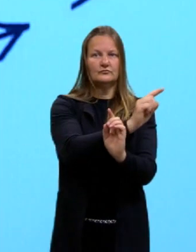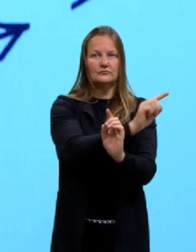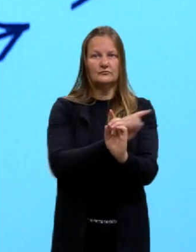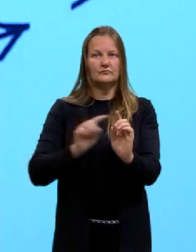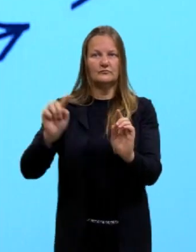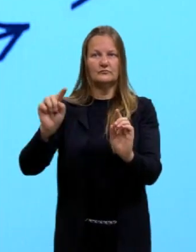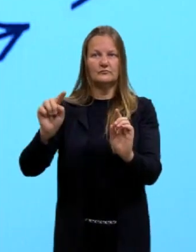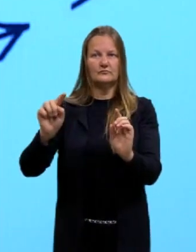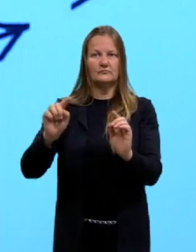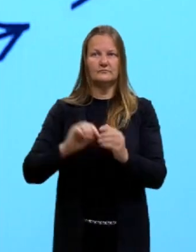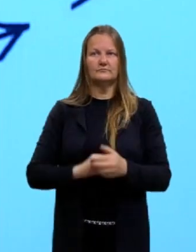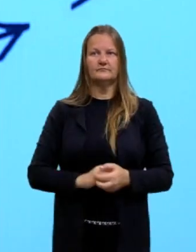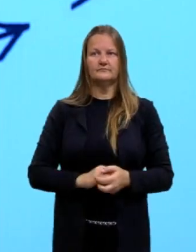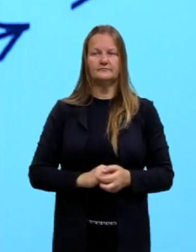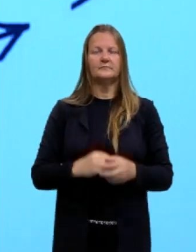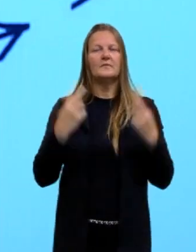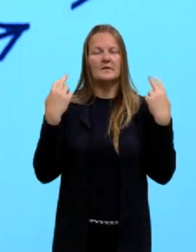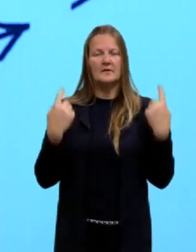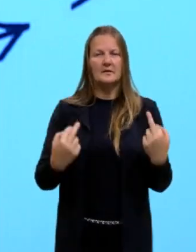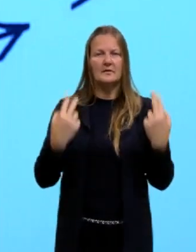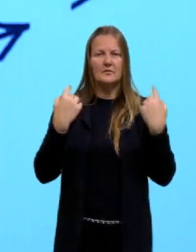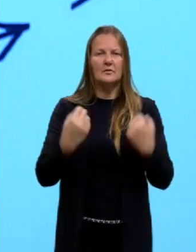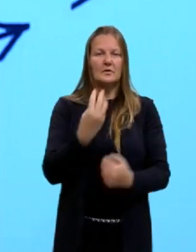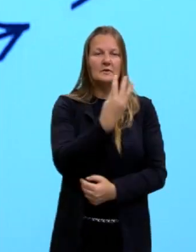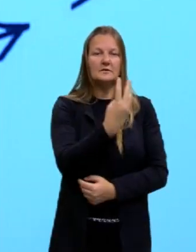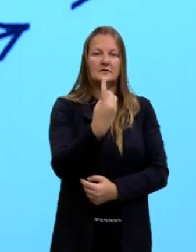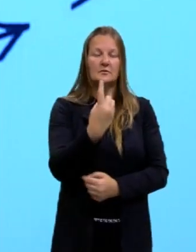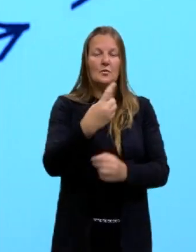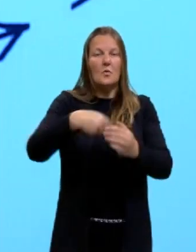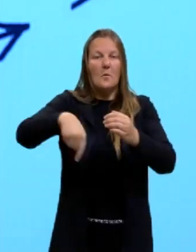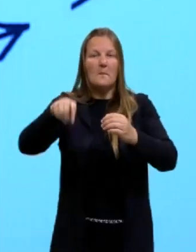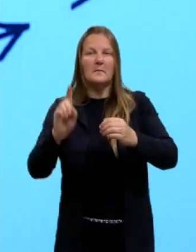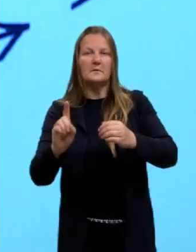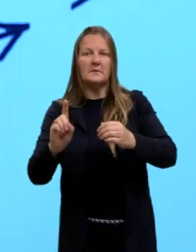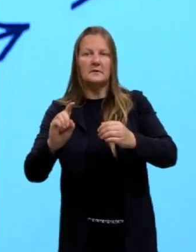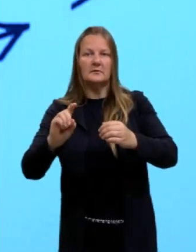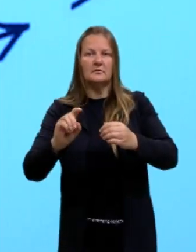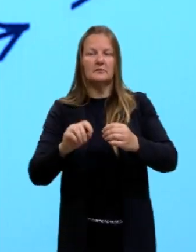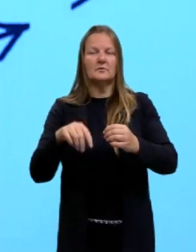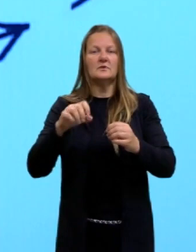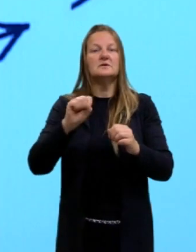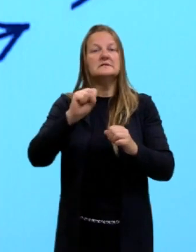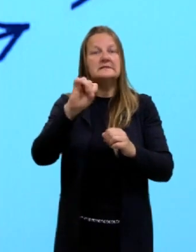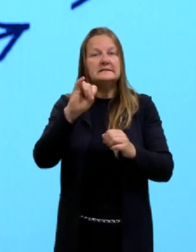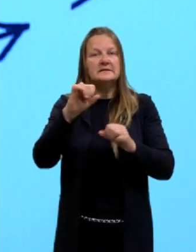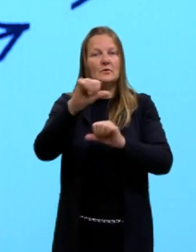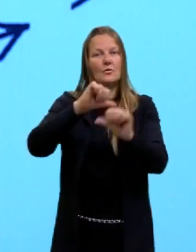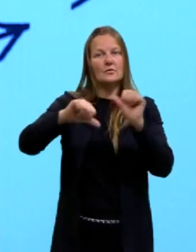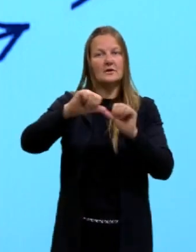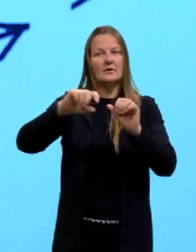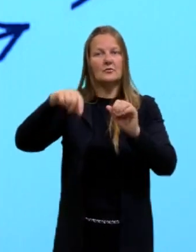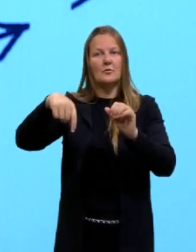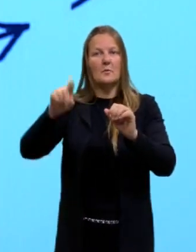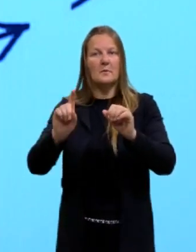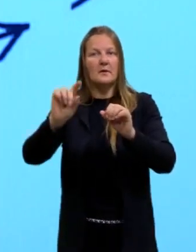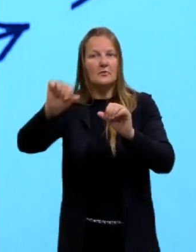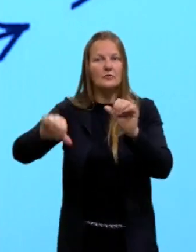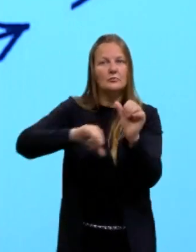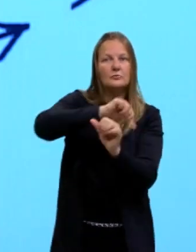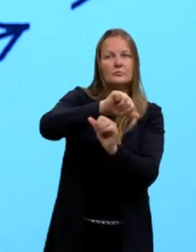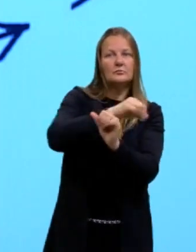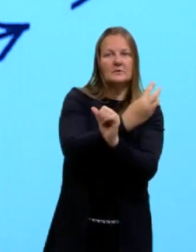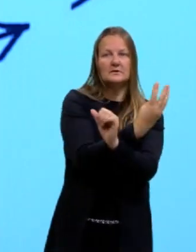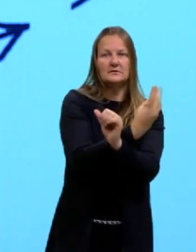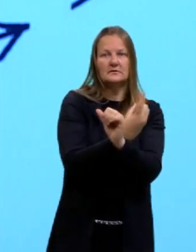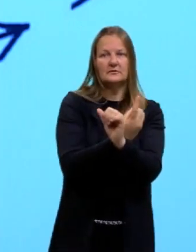oeste, eu vou, né, natural, de 31 para dia 1º, certo, gurizada, então, lembra disso aí, tá aí, então, a internacional de datas,